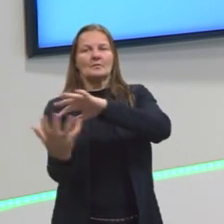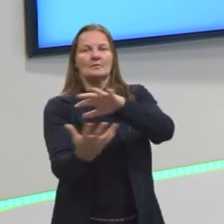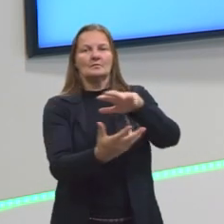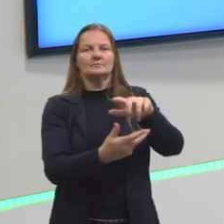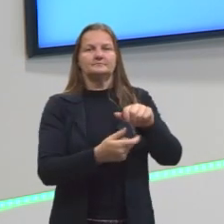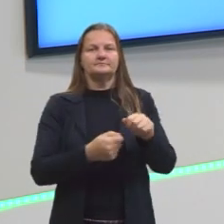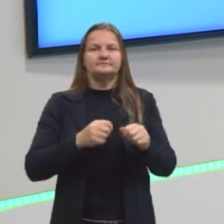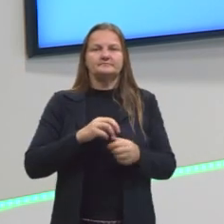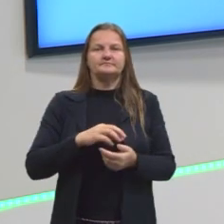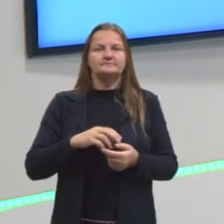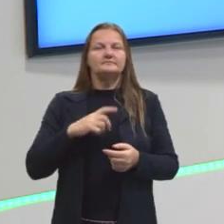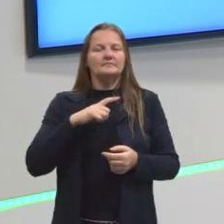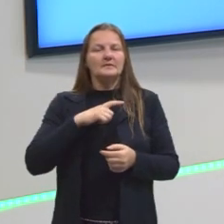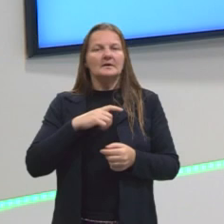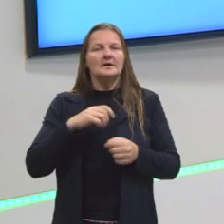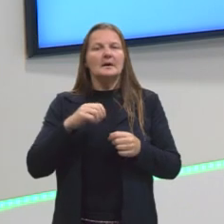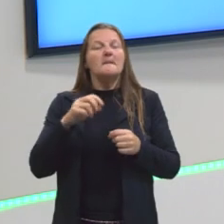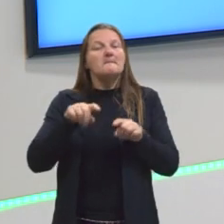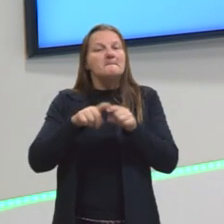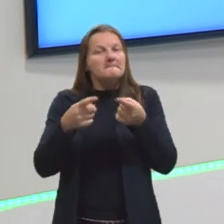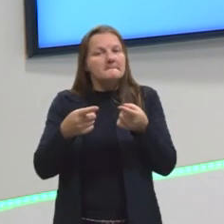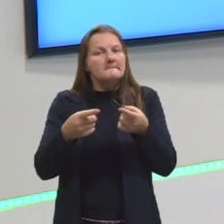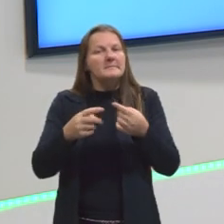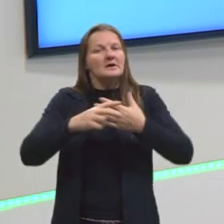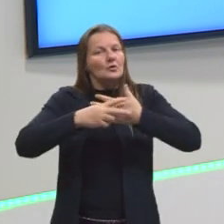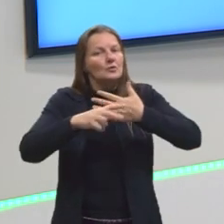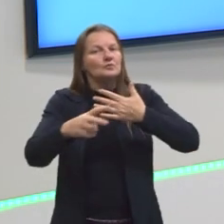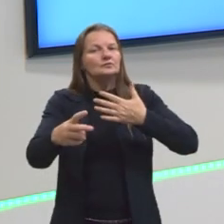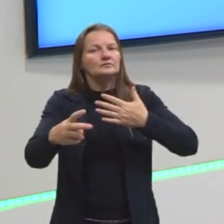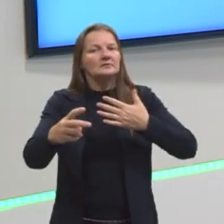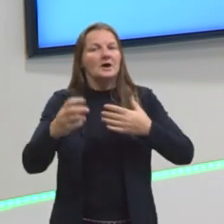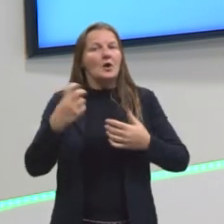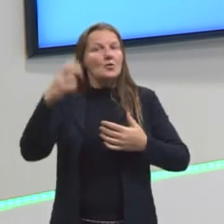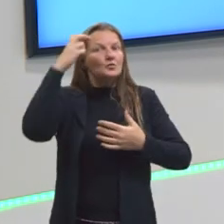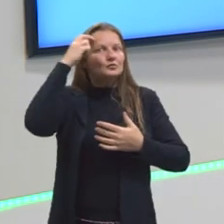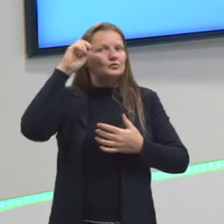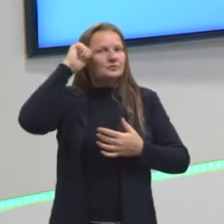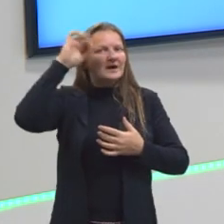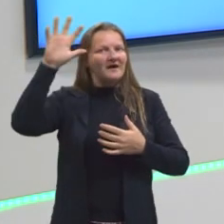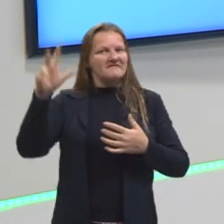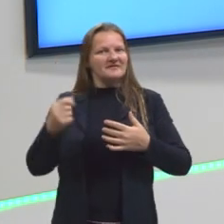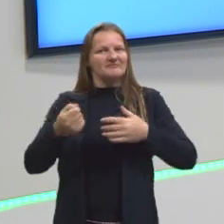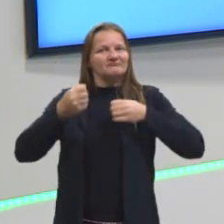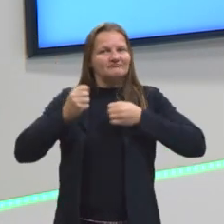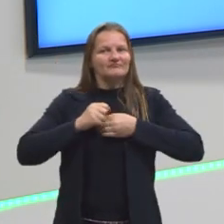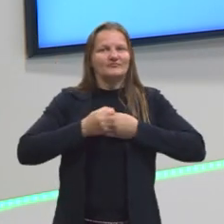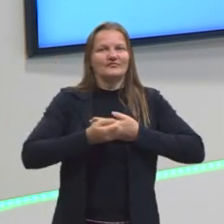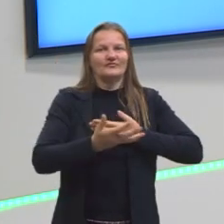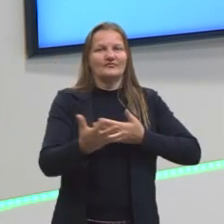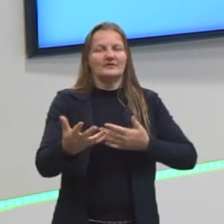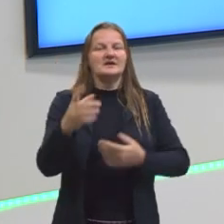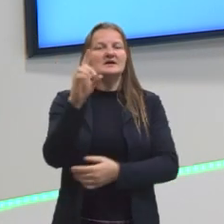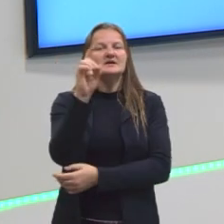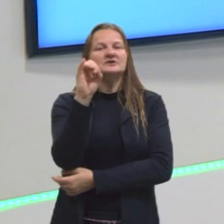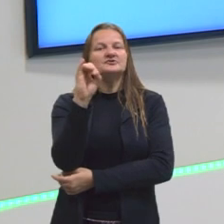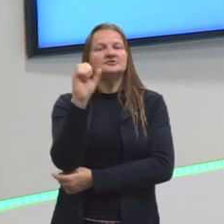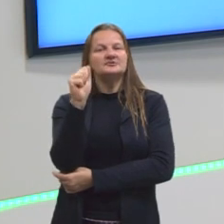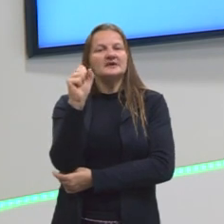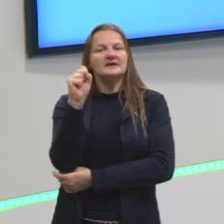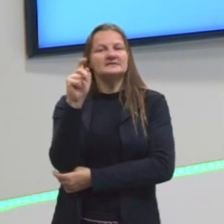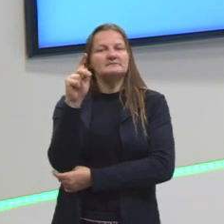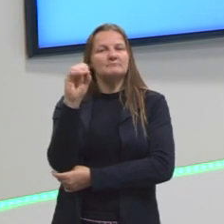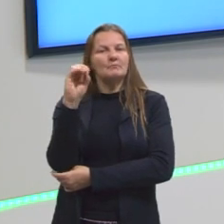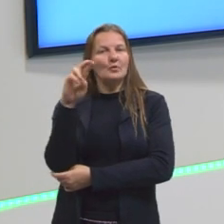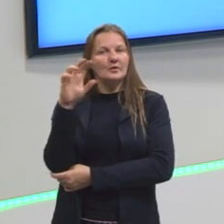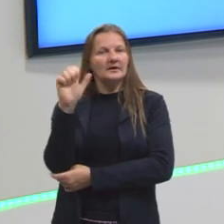justifique, mas também foi uma consequência dessa escravização. Então, quando a gente fala de diáspora africana, a gente está